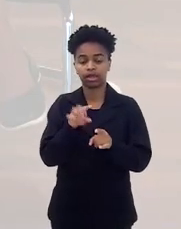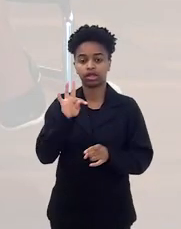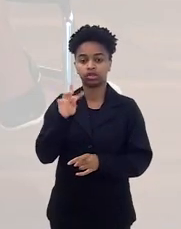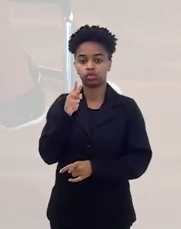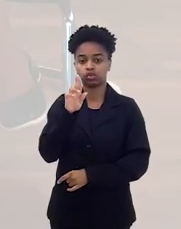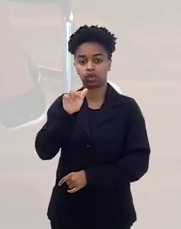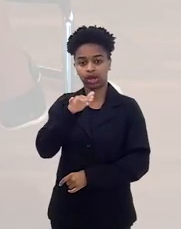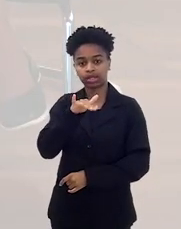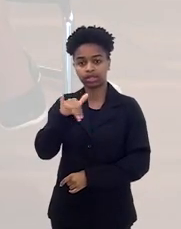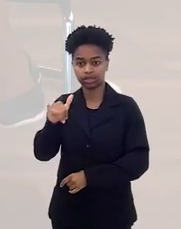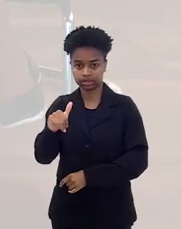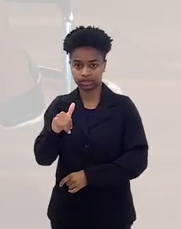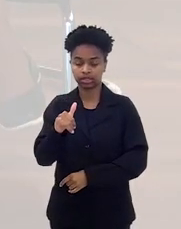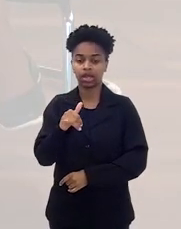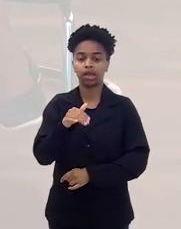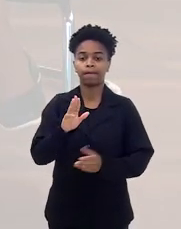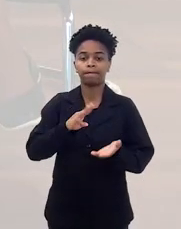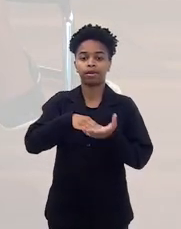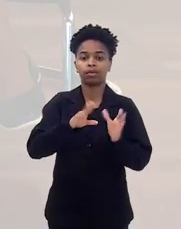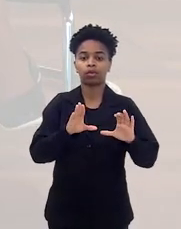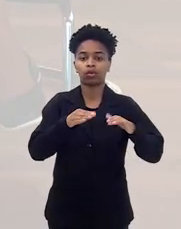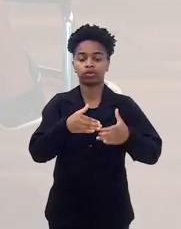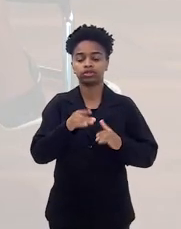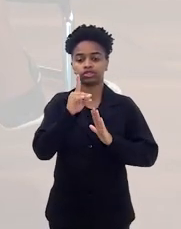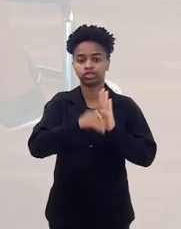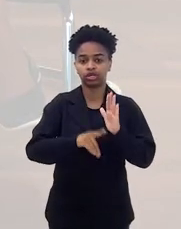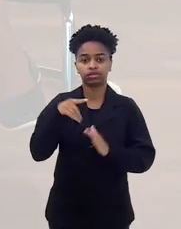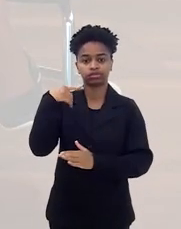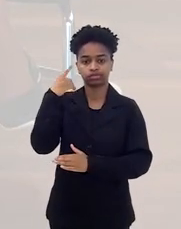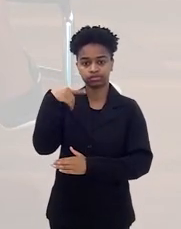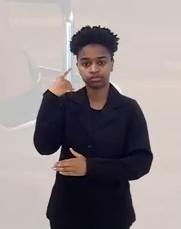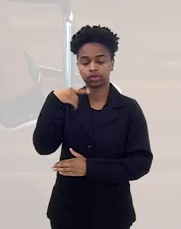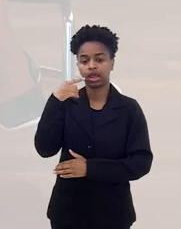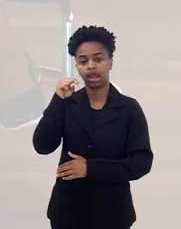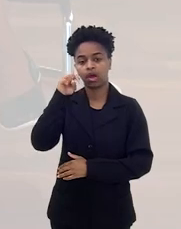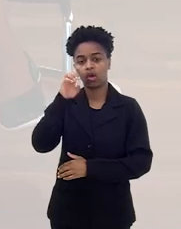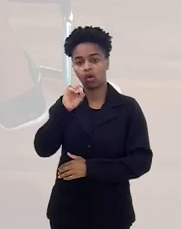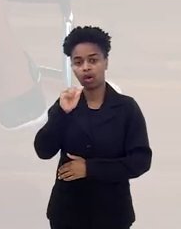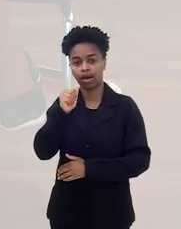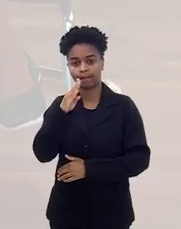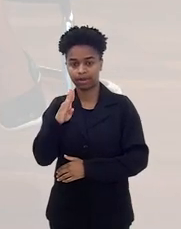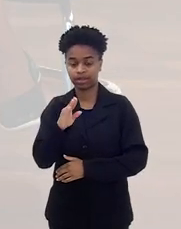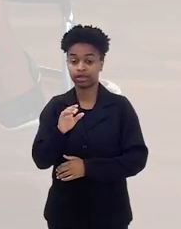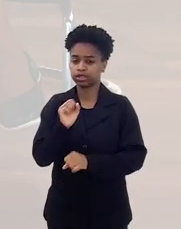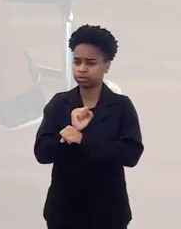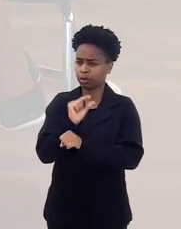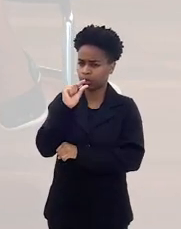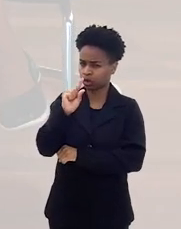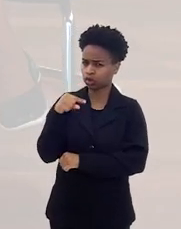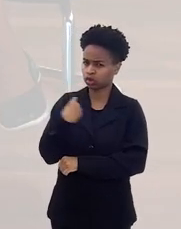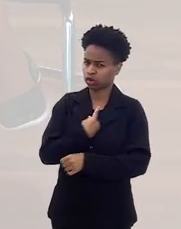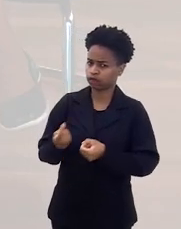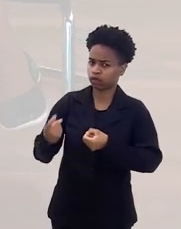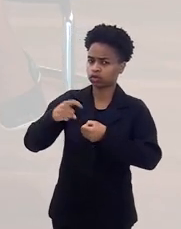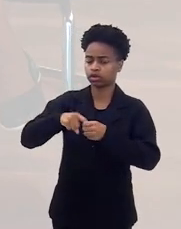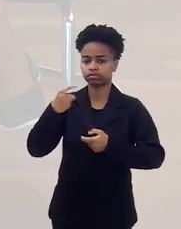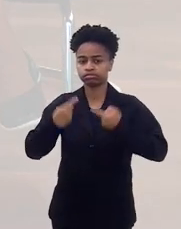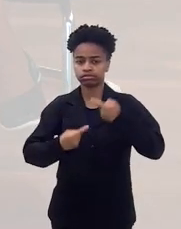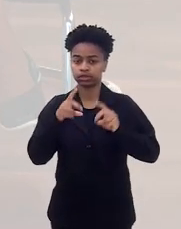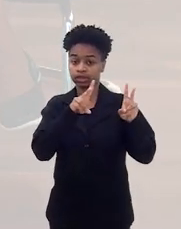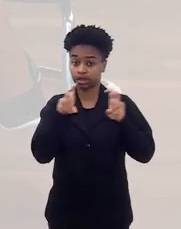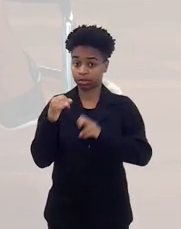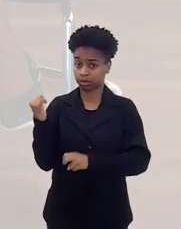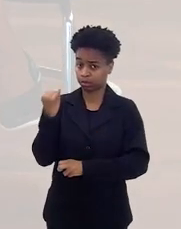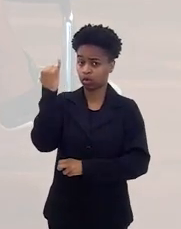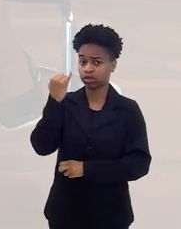Tuani Vargas, membro da Comissão de Direito Internacional da Ordem dos Advogados do Brasil. Nos aguardem. Daqui a pouquinho voltamos trazendo esse